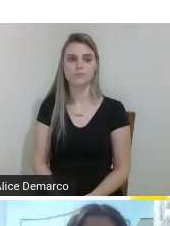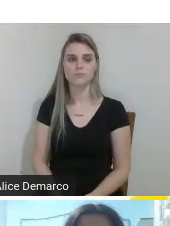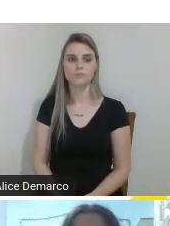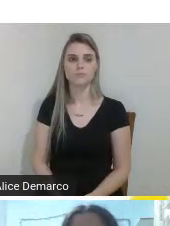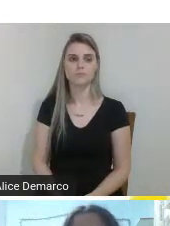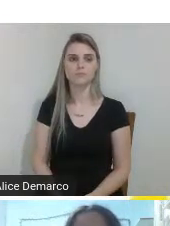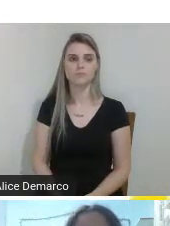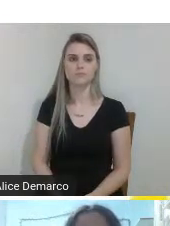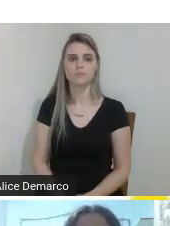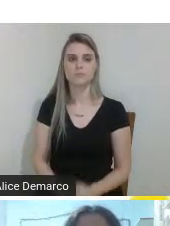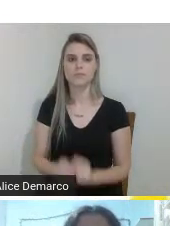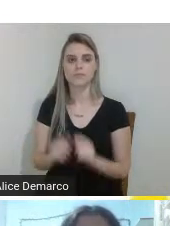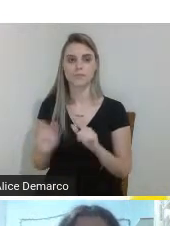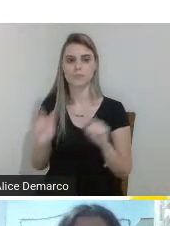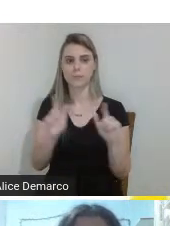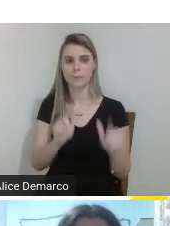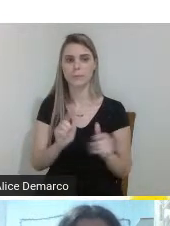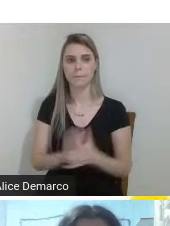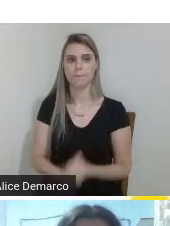pode continuar pode passar